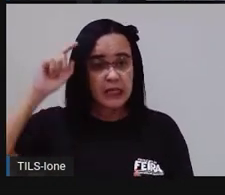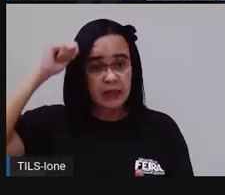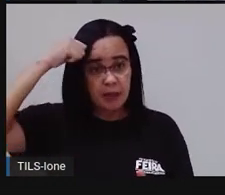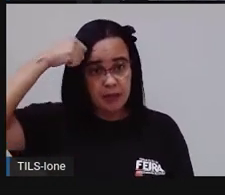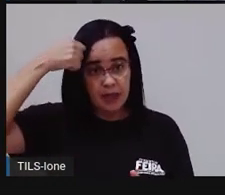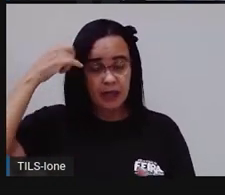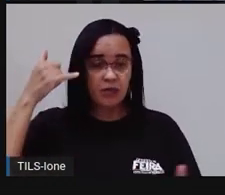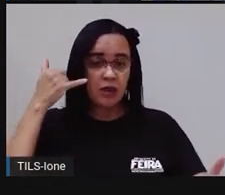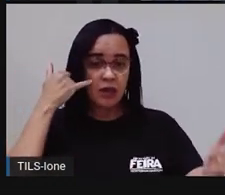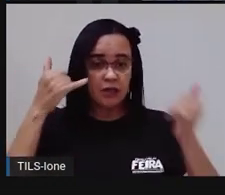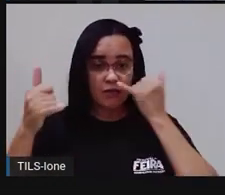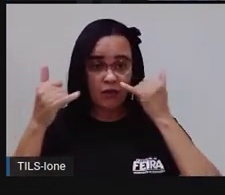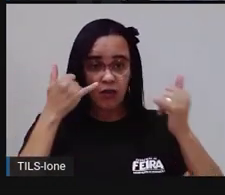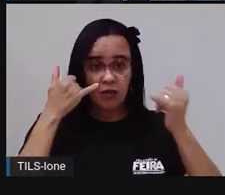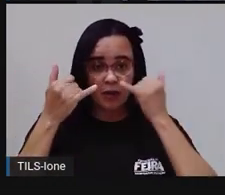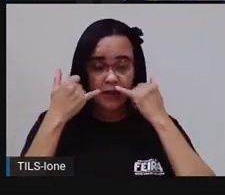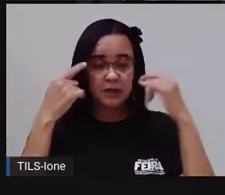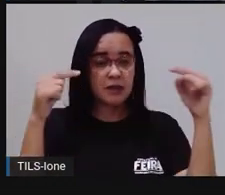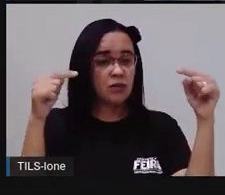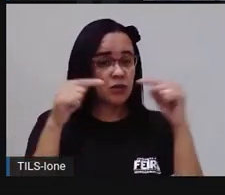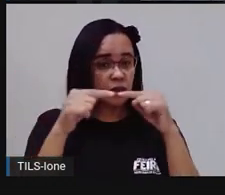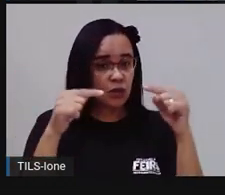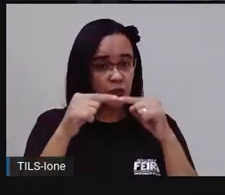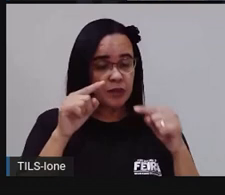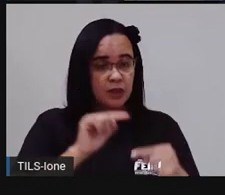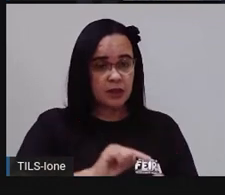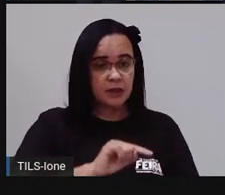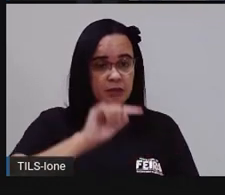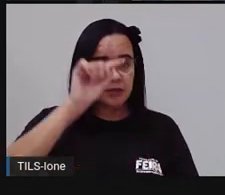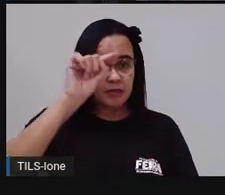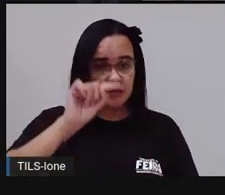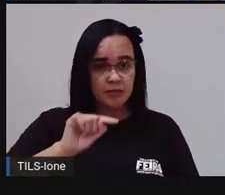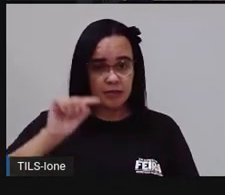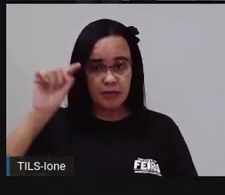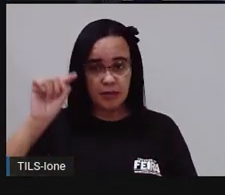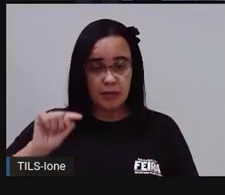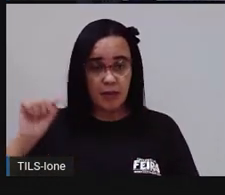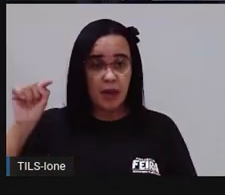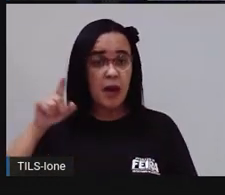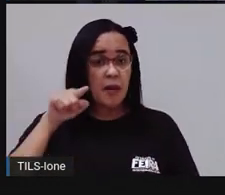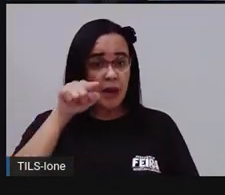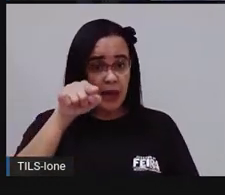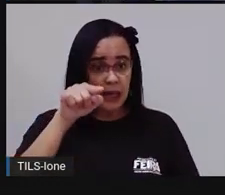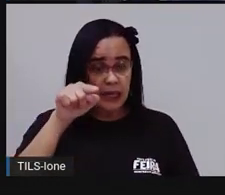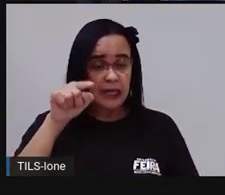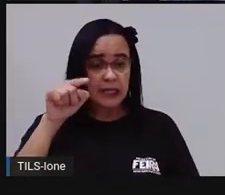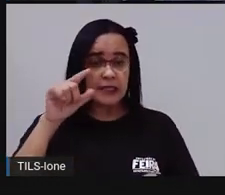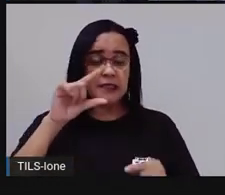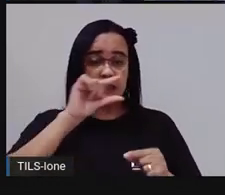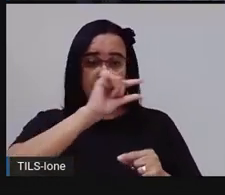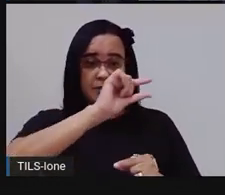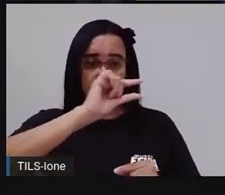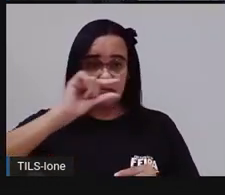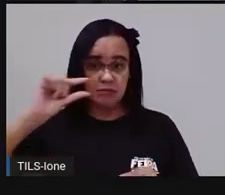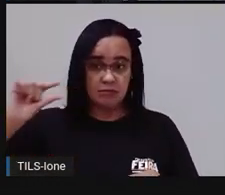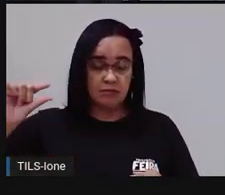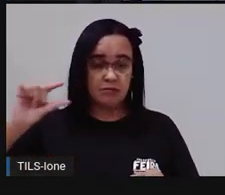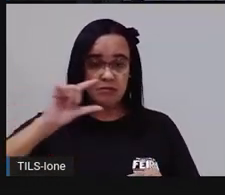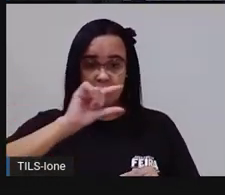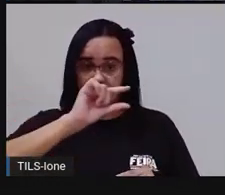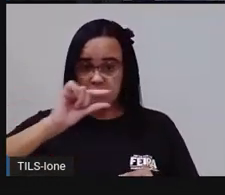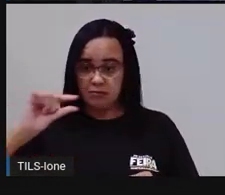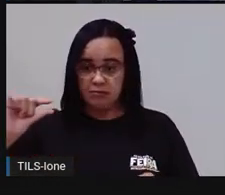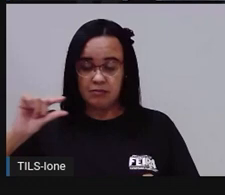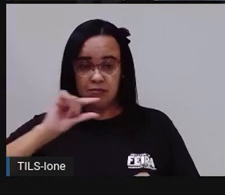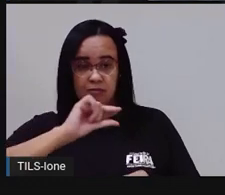vem em formato de gráfico, né? Então é um gráfico de barras. O gráfico de barras, ele ajuda a gente a